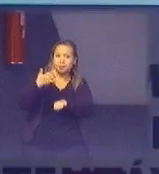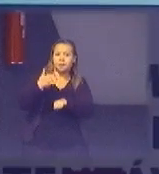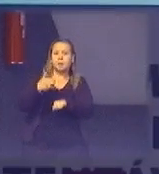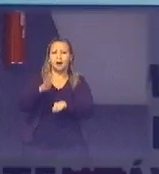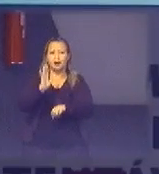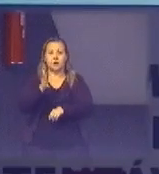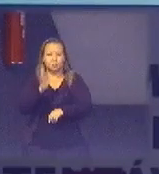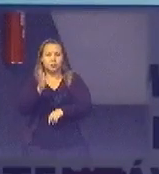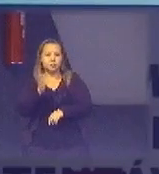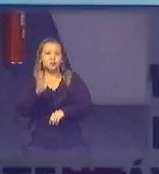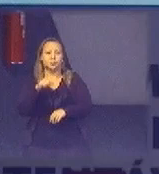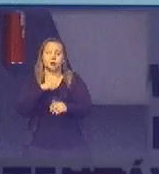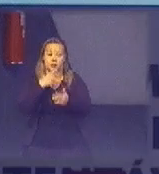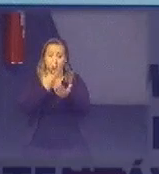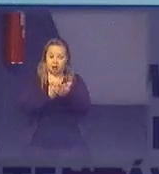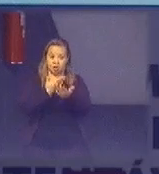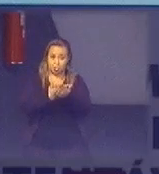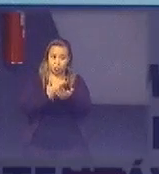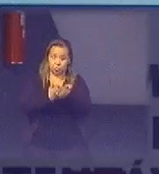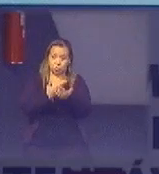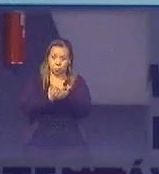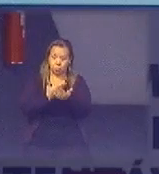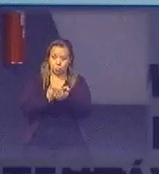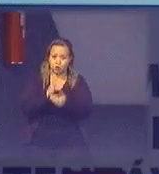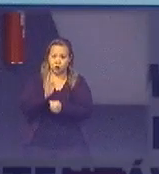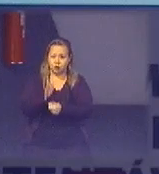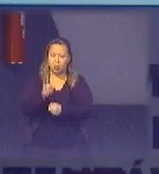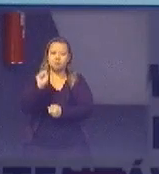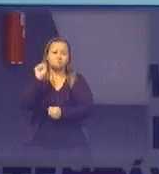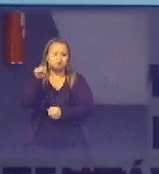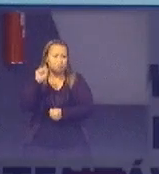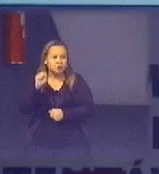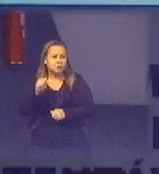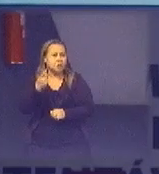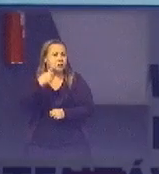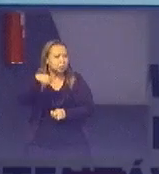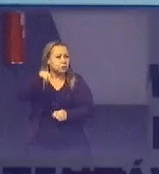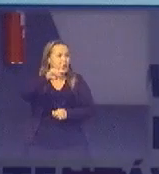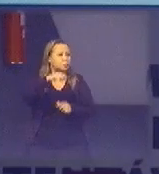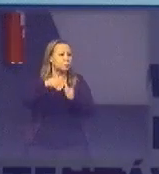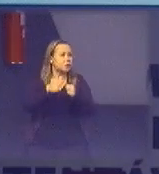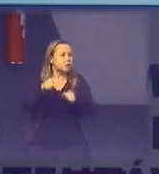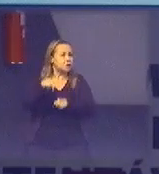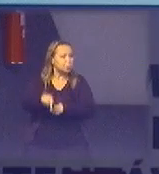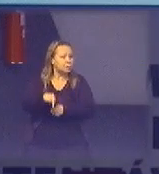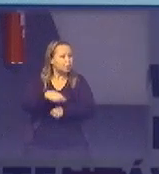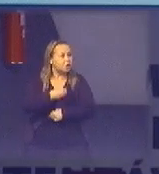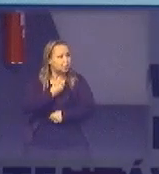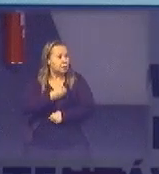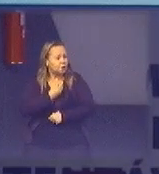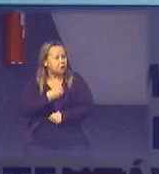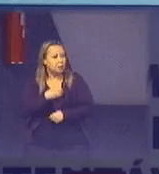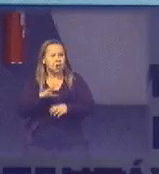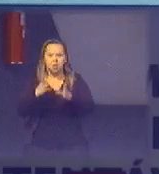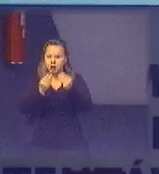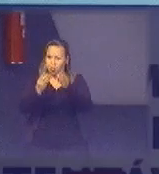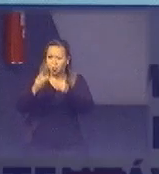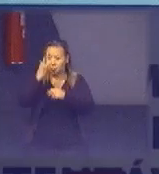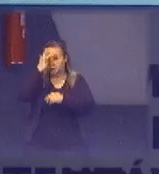em estudos e etc mas aí sim todo mundo que está sentado aqui espero que muito mais gente do Brasil